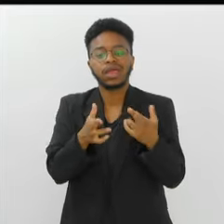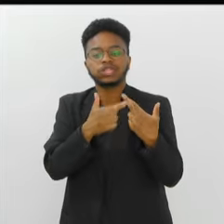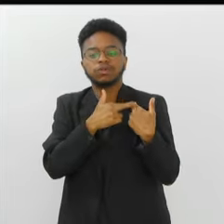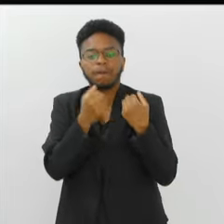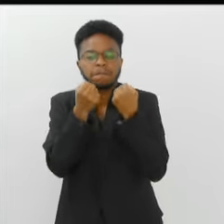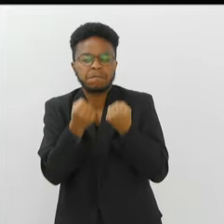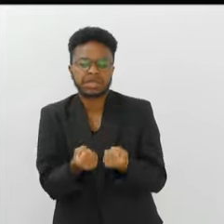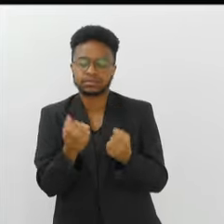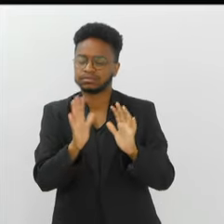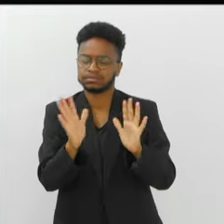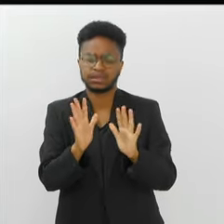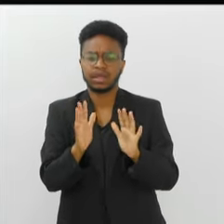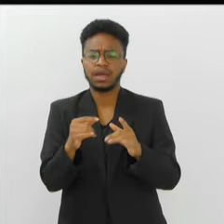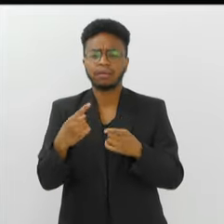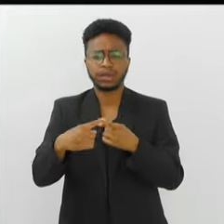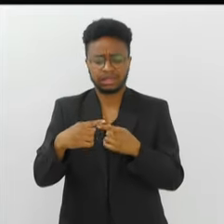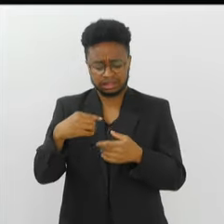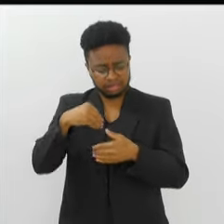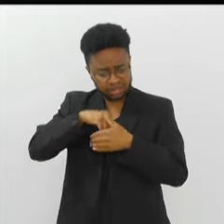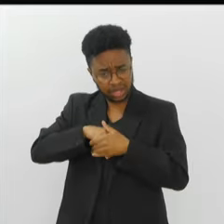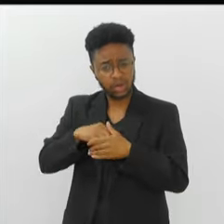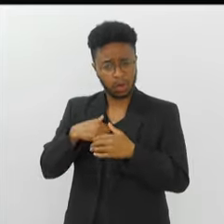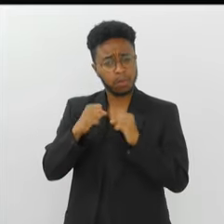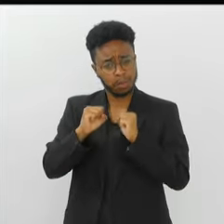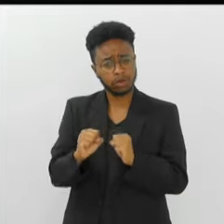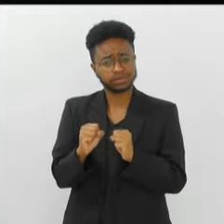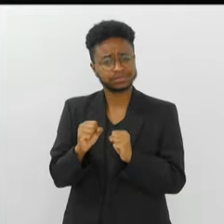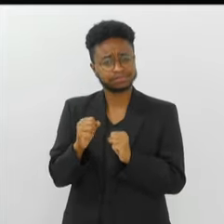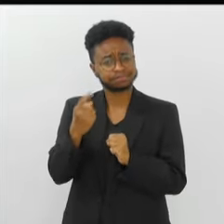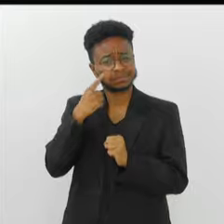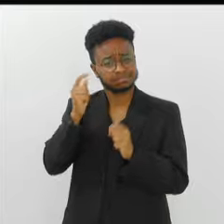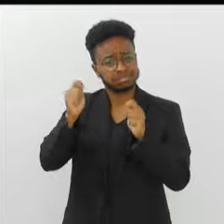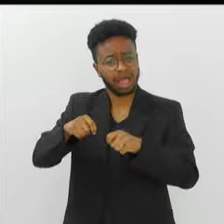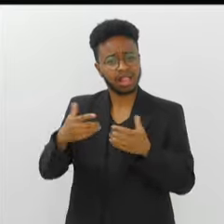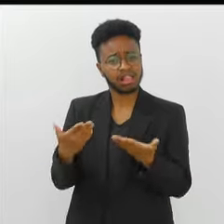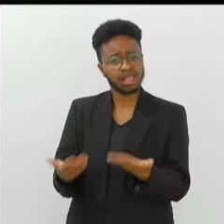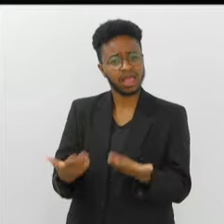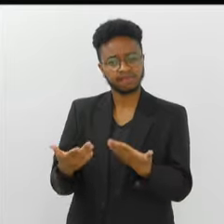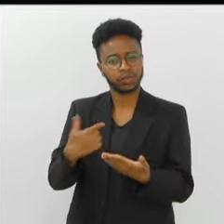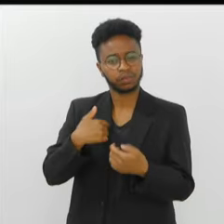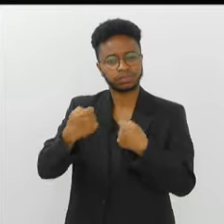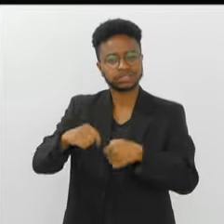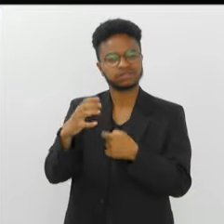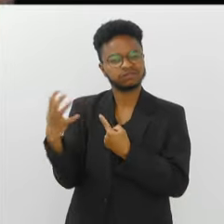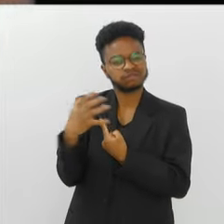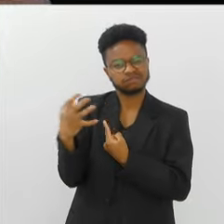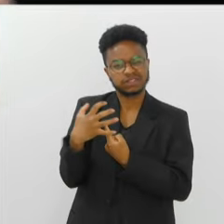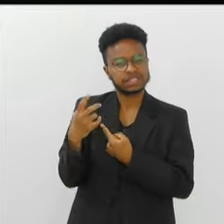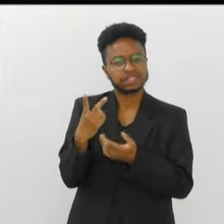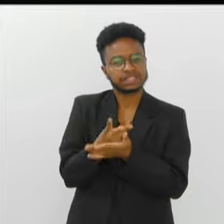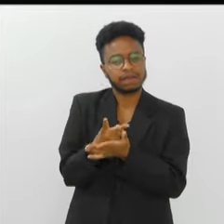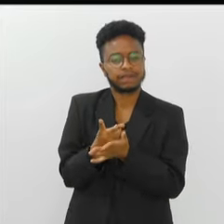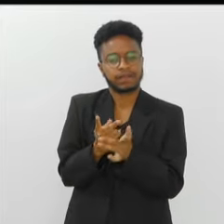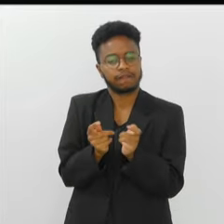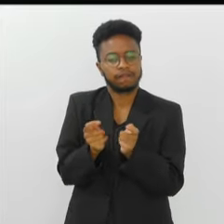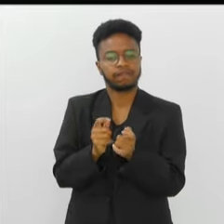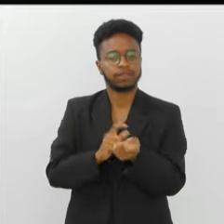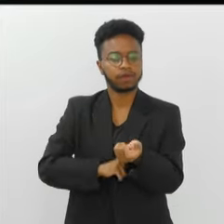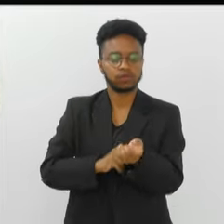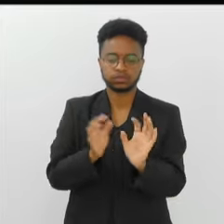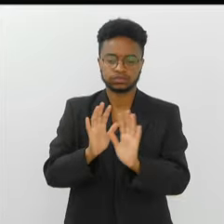que o mundo atribui, mas que no meu íntimo eu posso dar uma descarregada para eu não ficar o tempo inteiro pressionado e